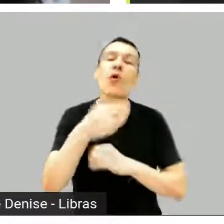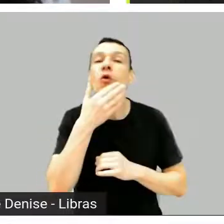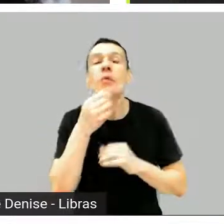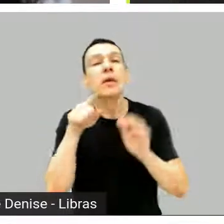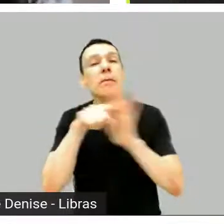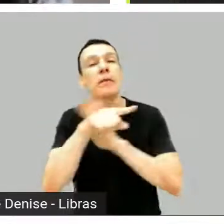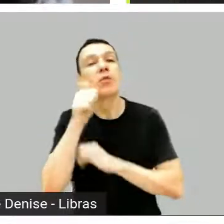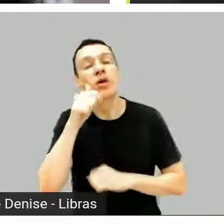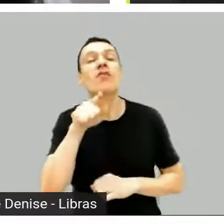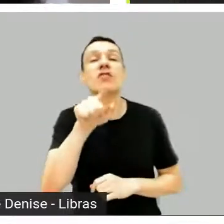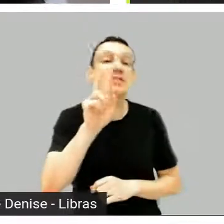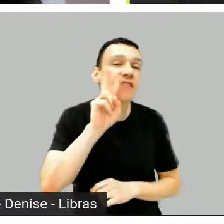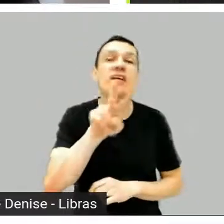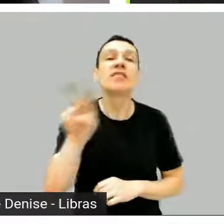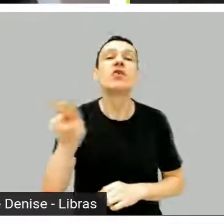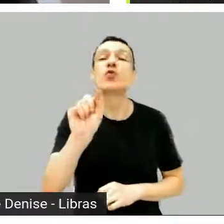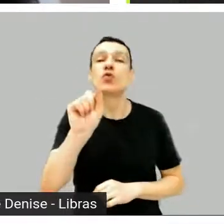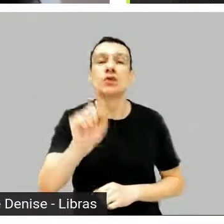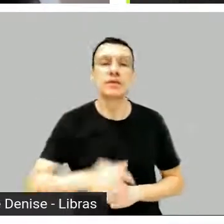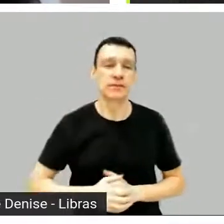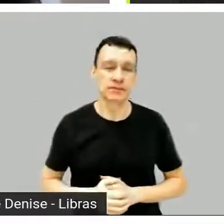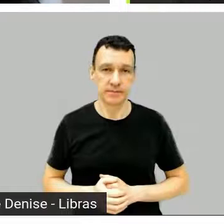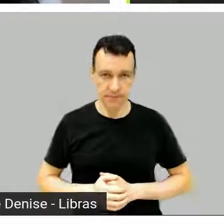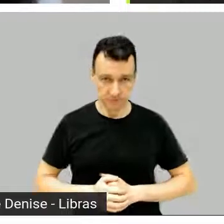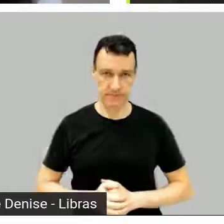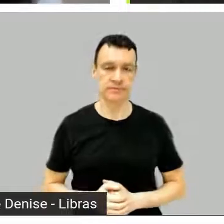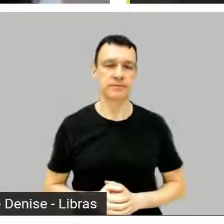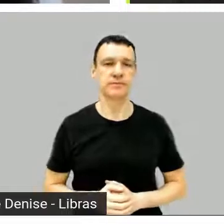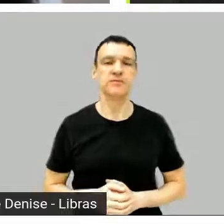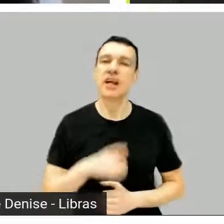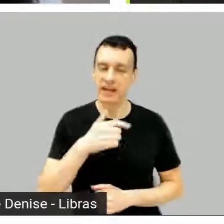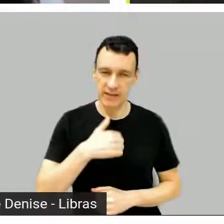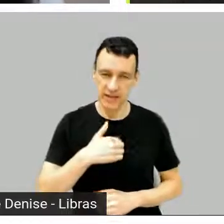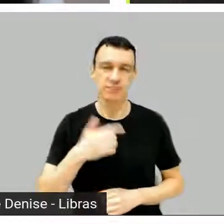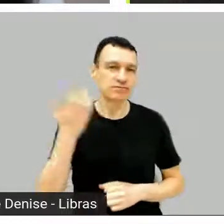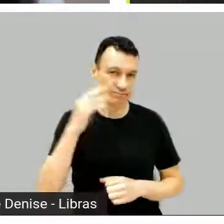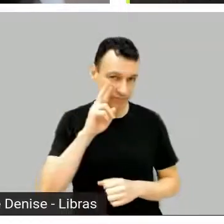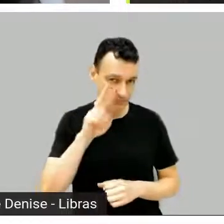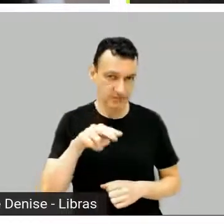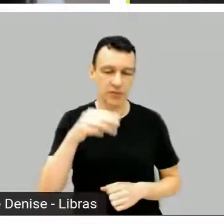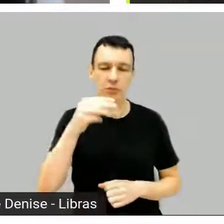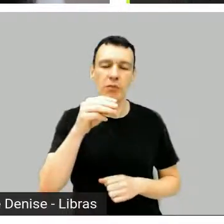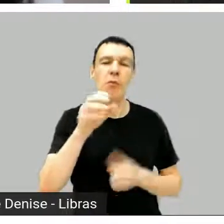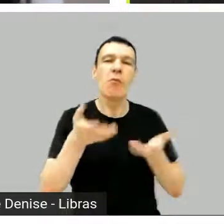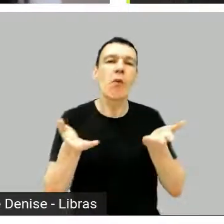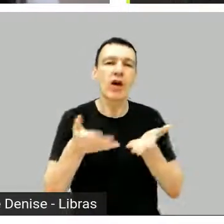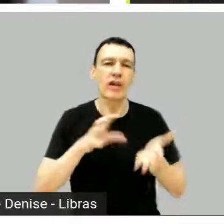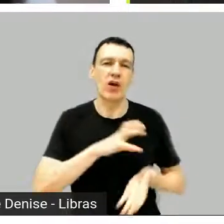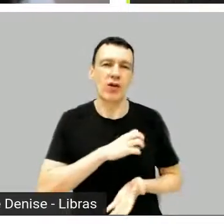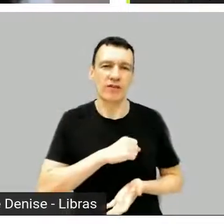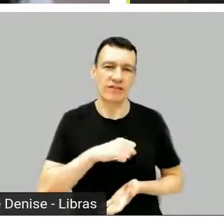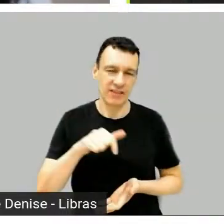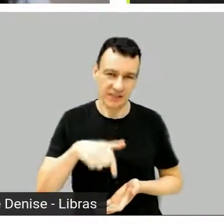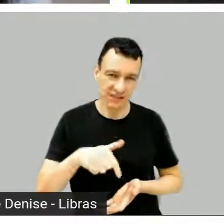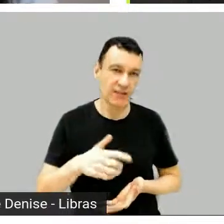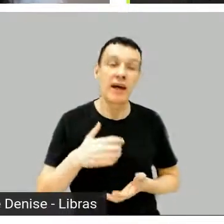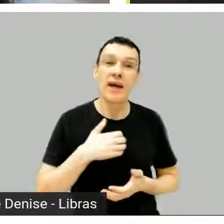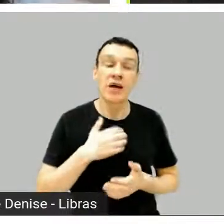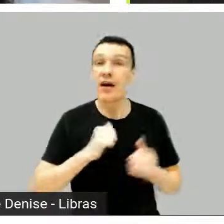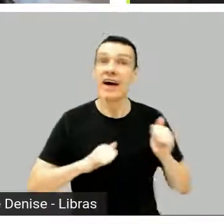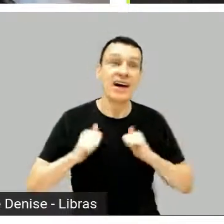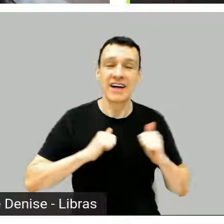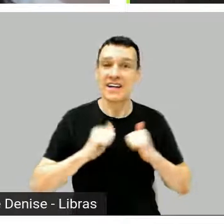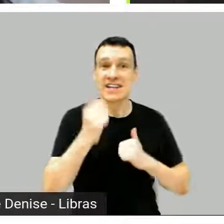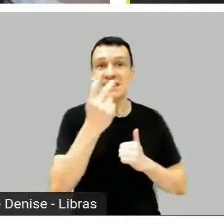Puts, eu estava assistindo Modern Love, eu estava super empolgada para a segunda temporada,